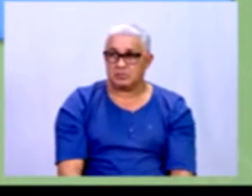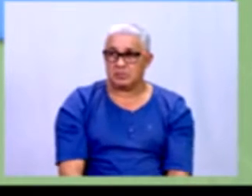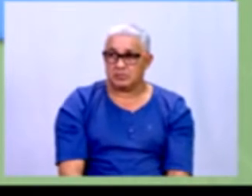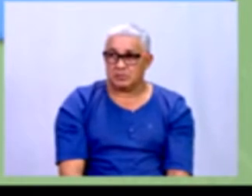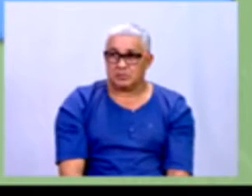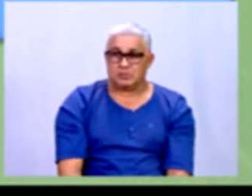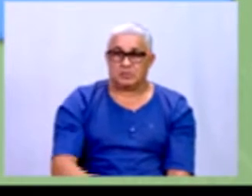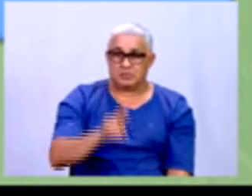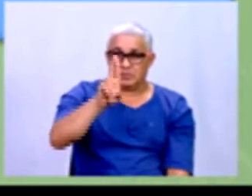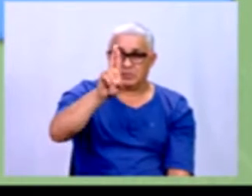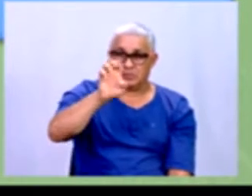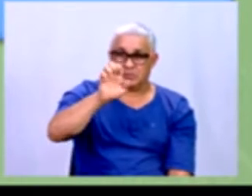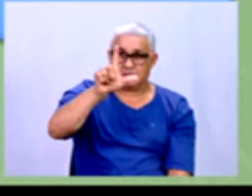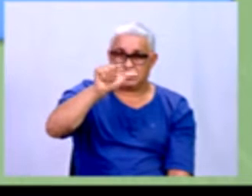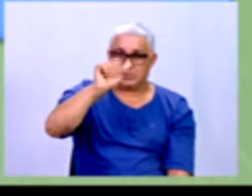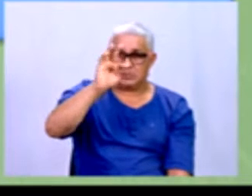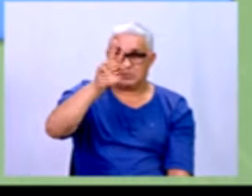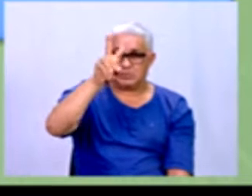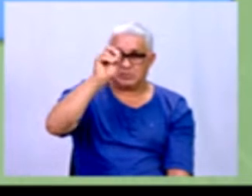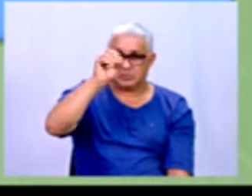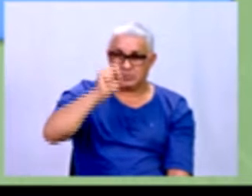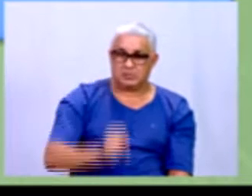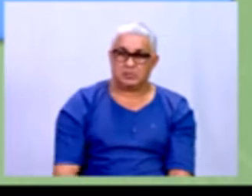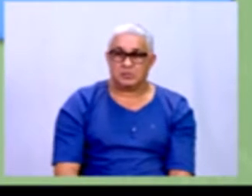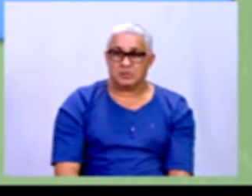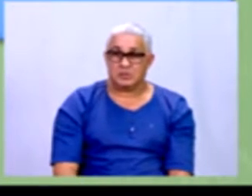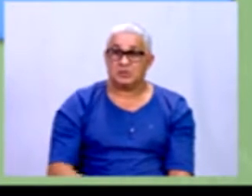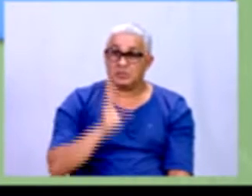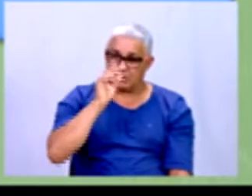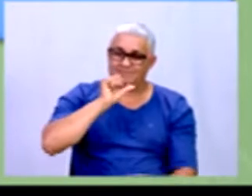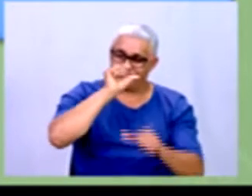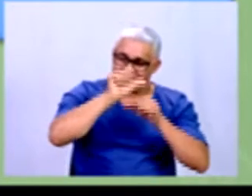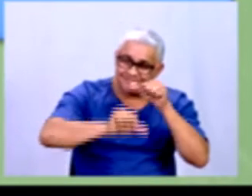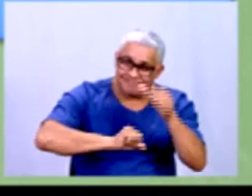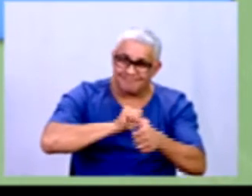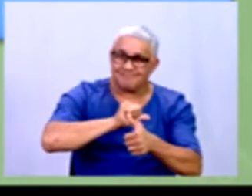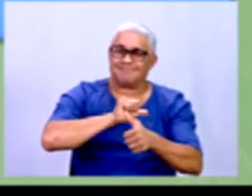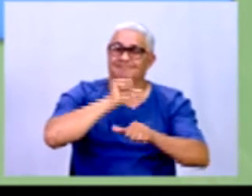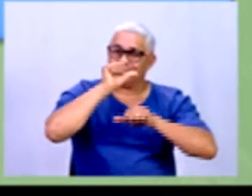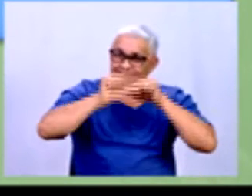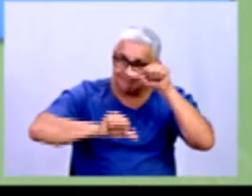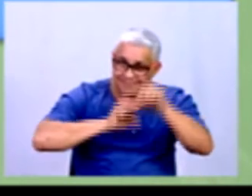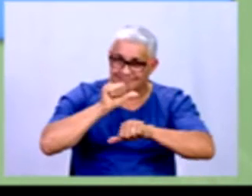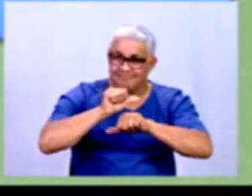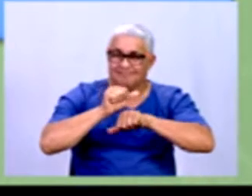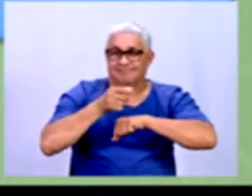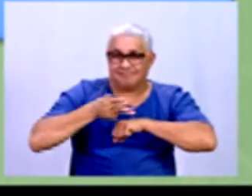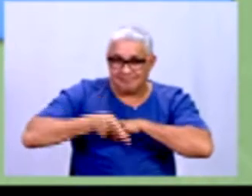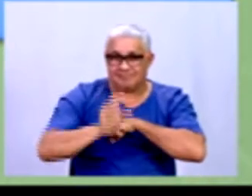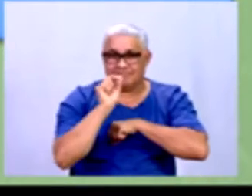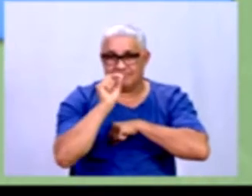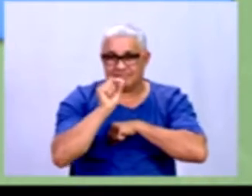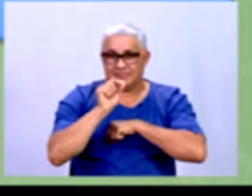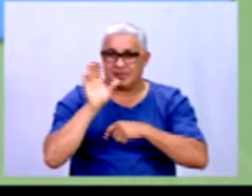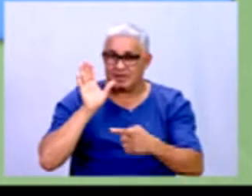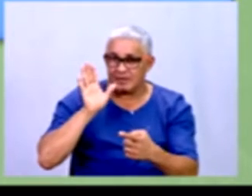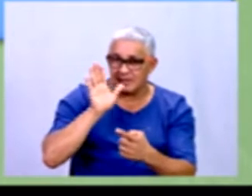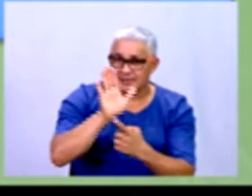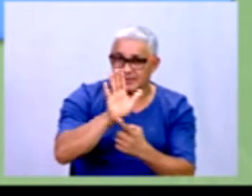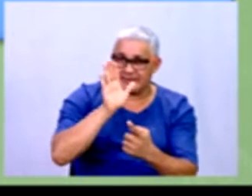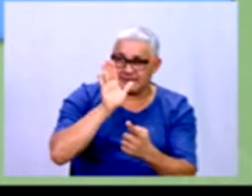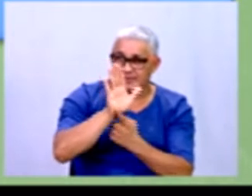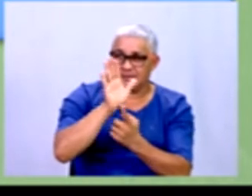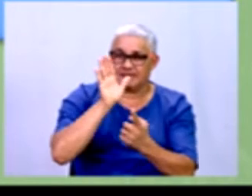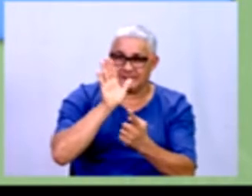Dados relativos são aqueles que sofreram alterações e são geralmente apresentados